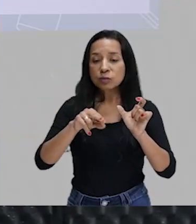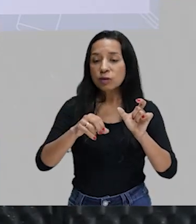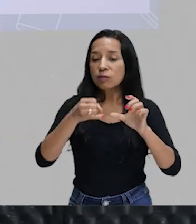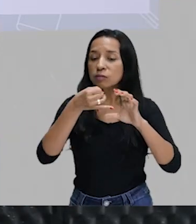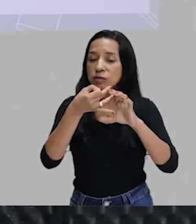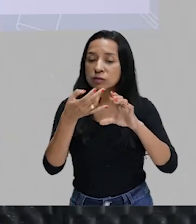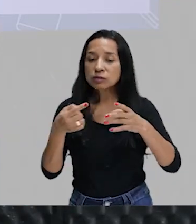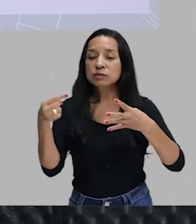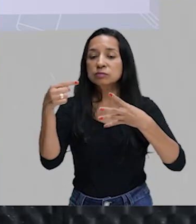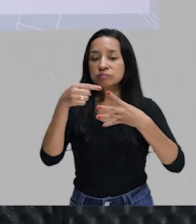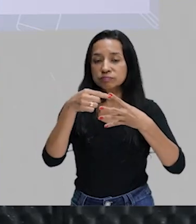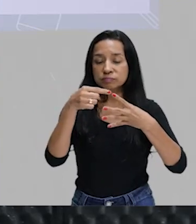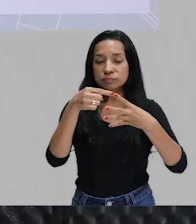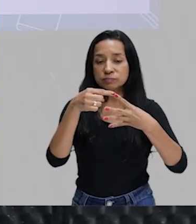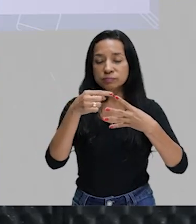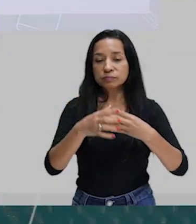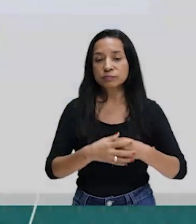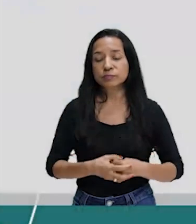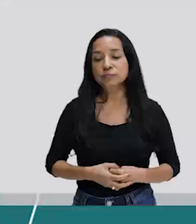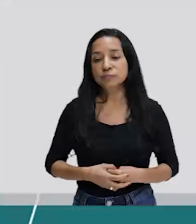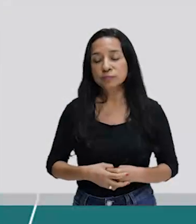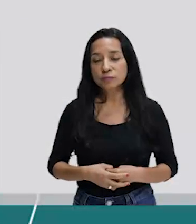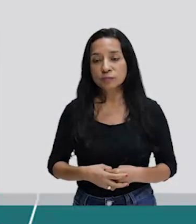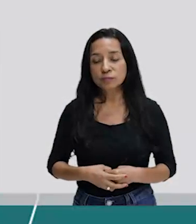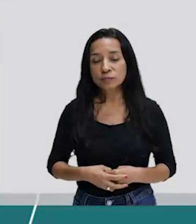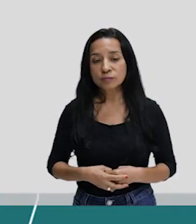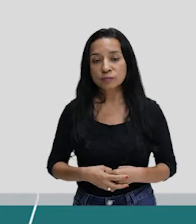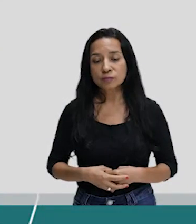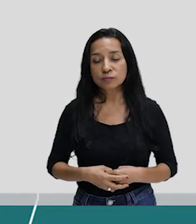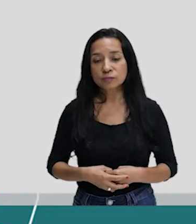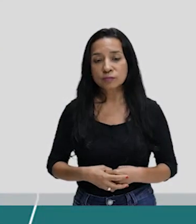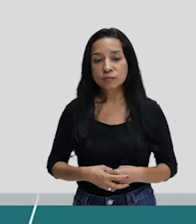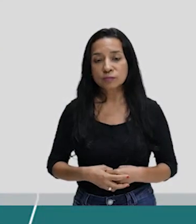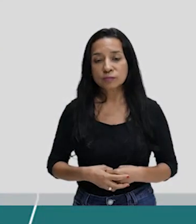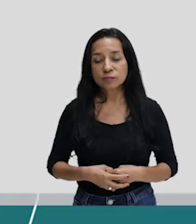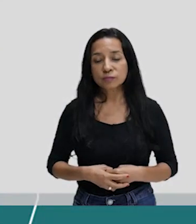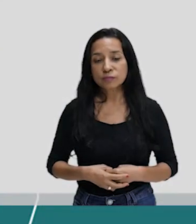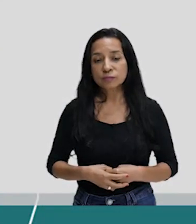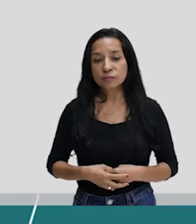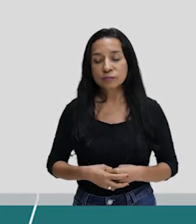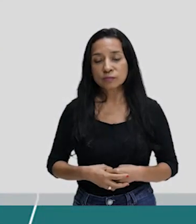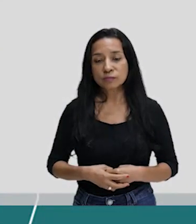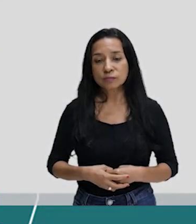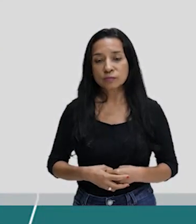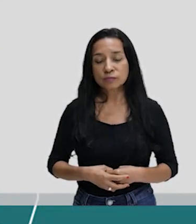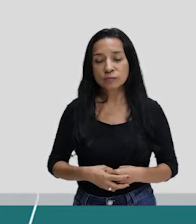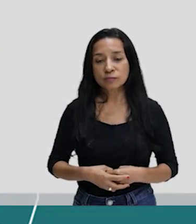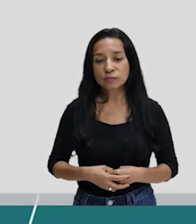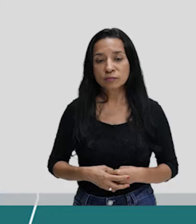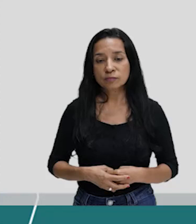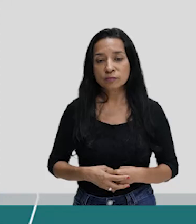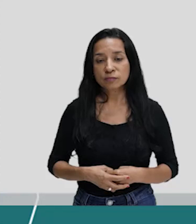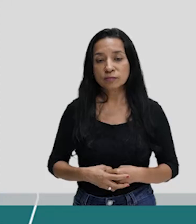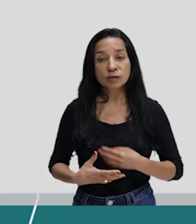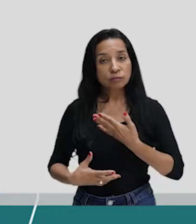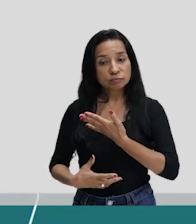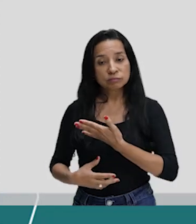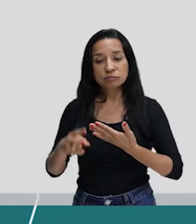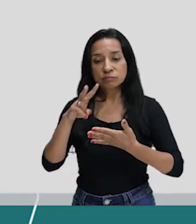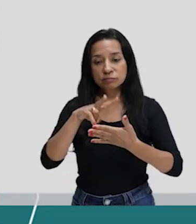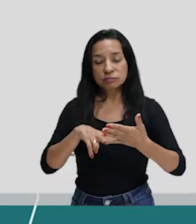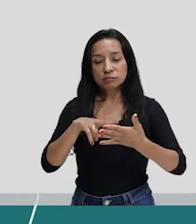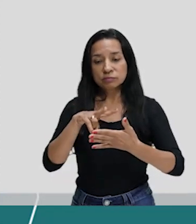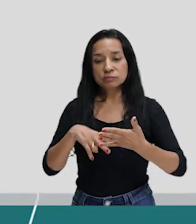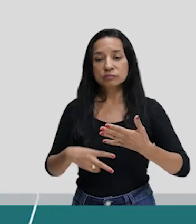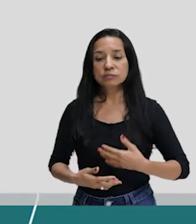Característica simbolista. E eu vou passar a visão para os meus. Não preciso morrer para falar com Deus. Espere